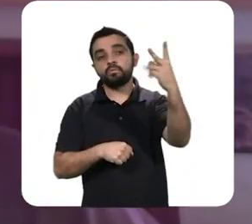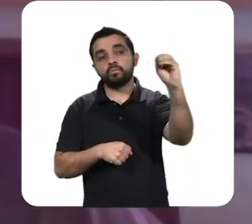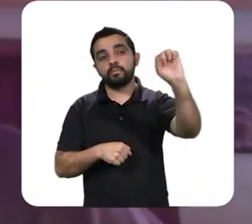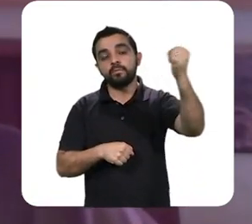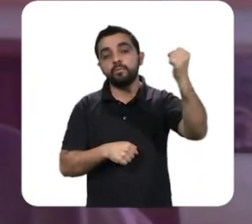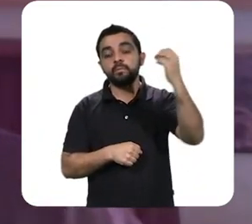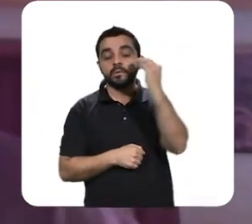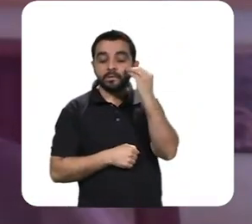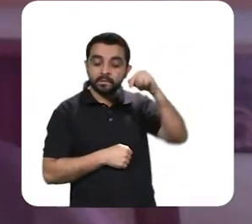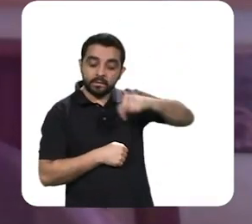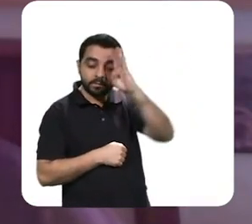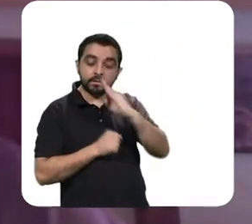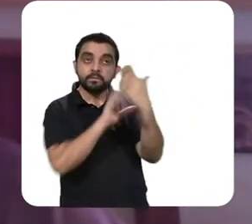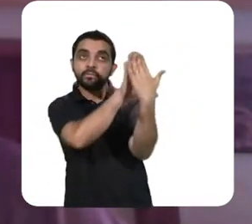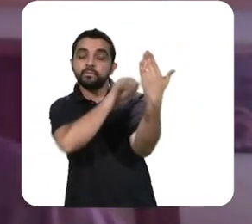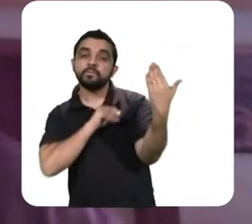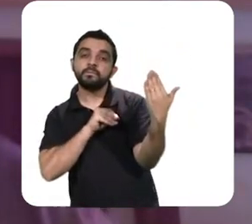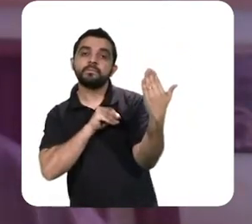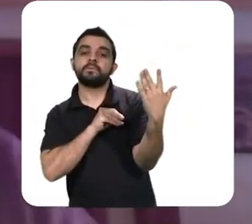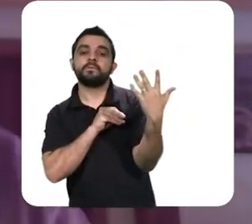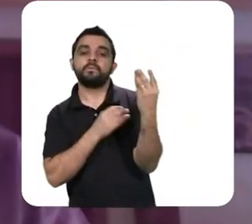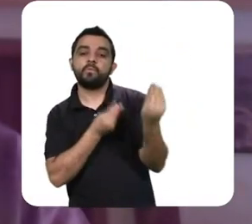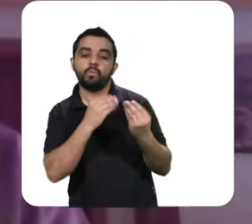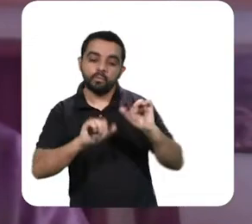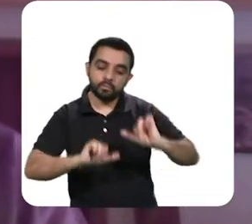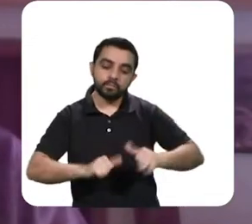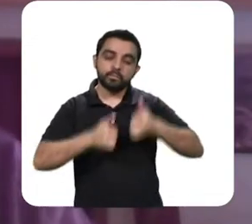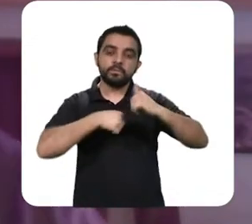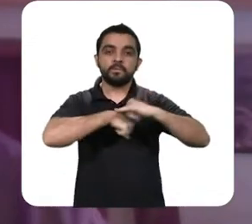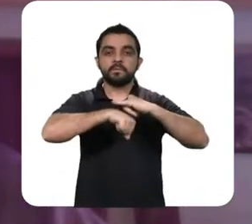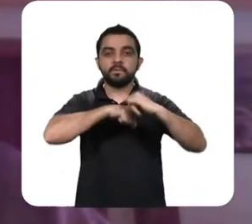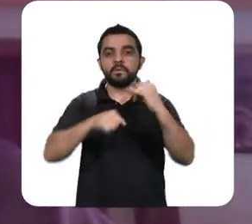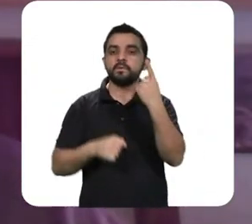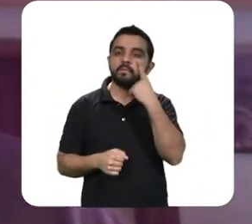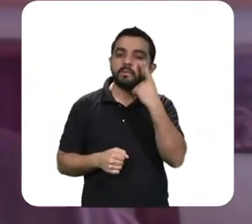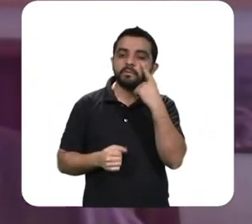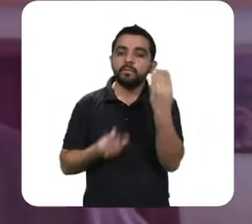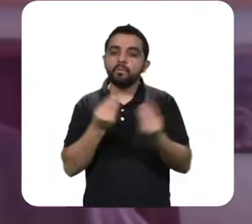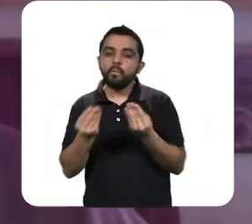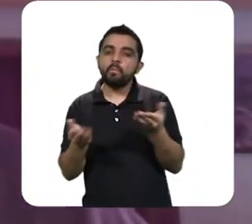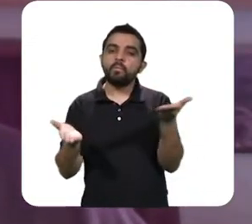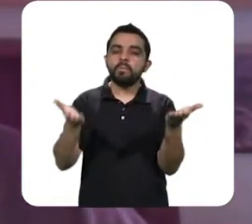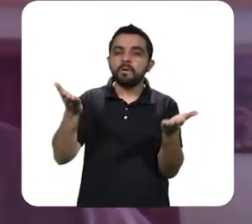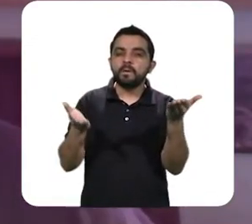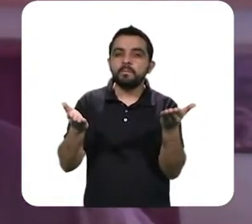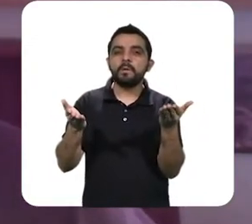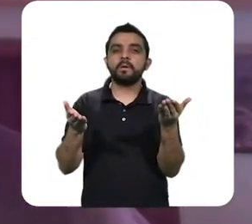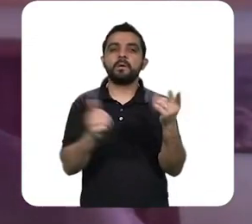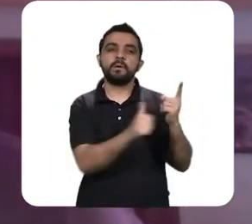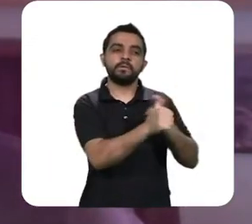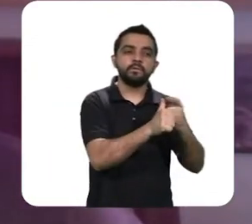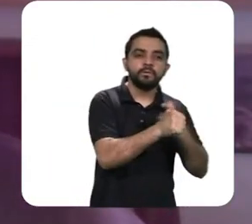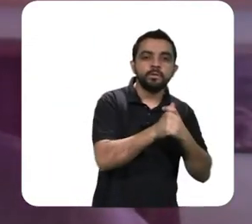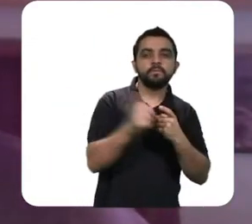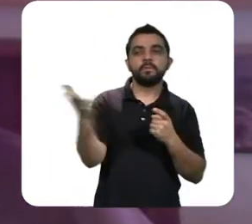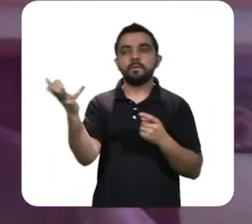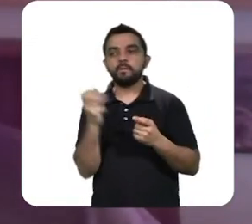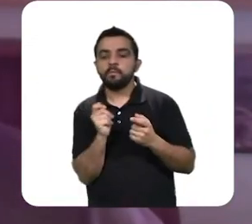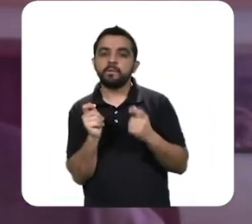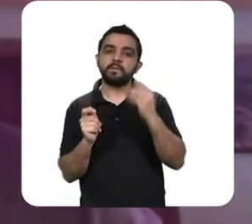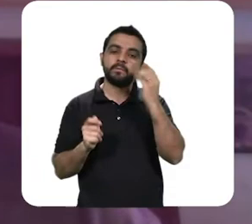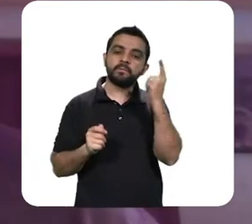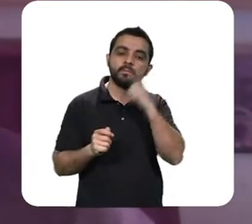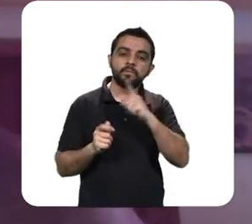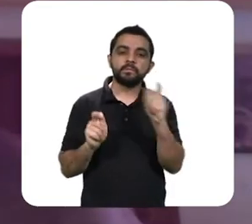2008 de superar a crise aumentando a liquidez do mercado através do maciço problema de